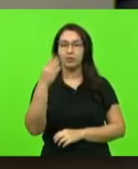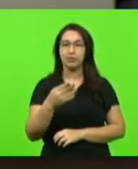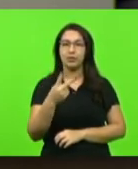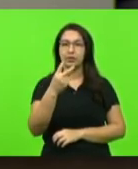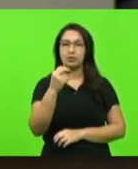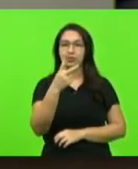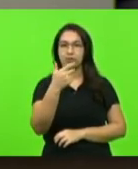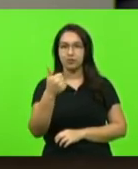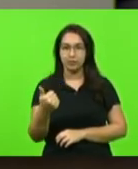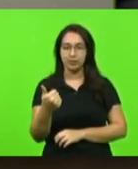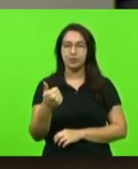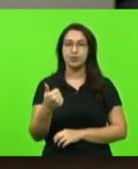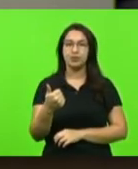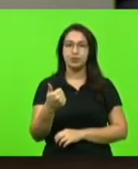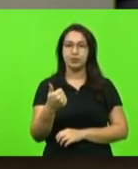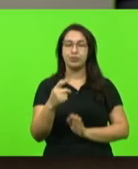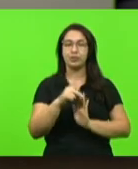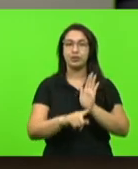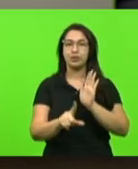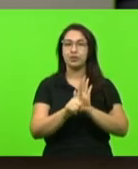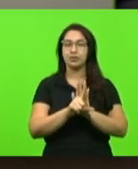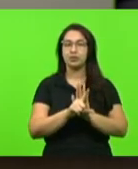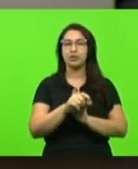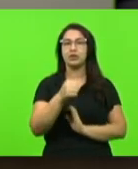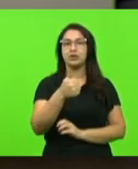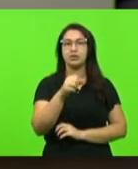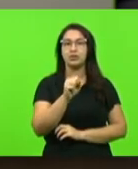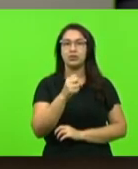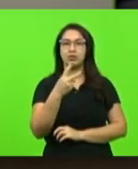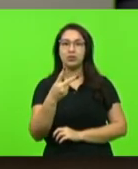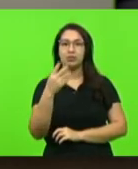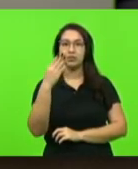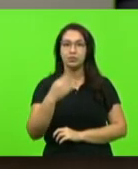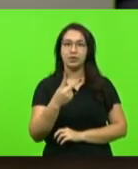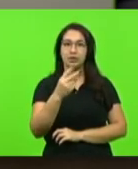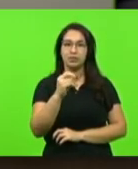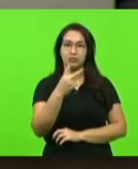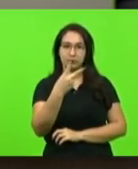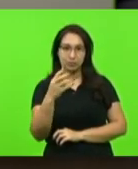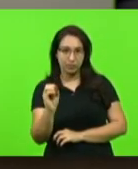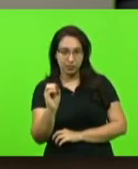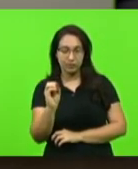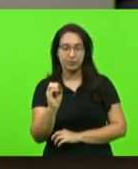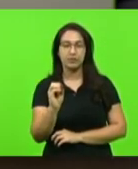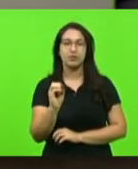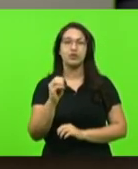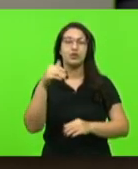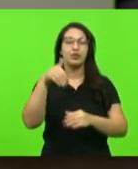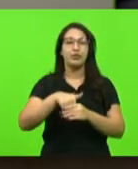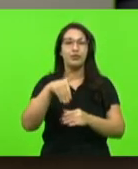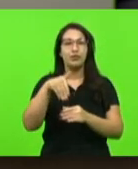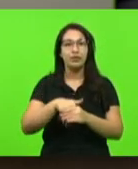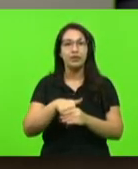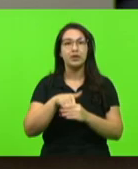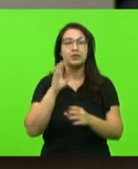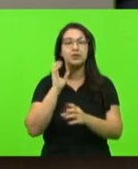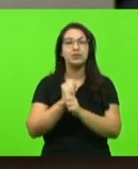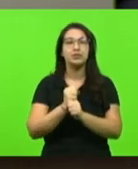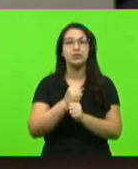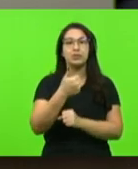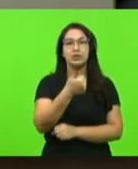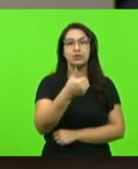aposto ao projeto de lei número 182, barra 2020, com a seguinte votação, 19